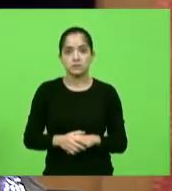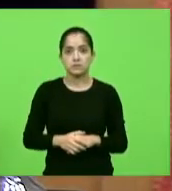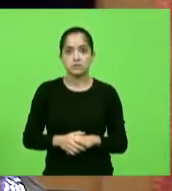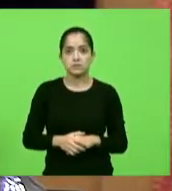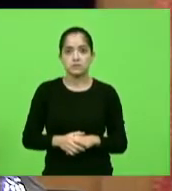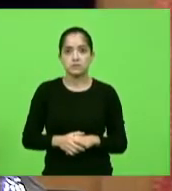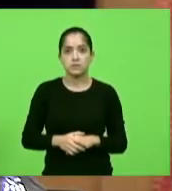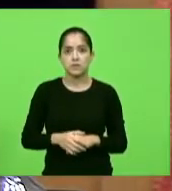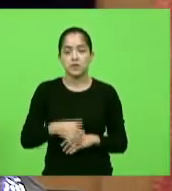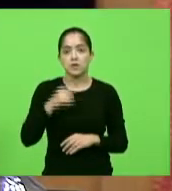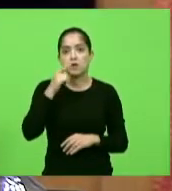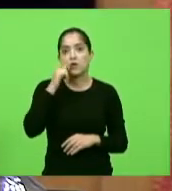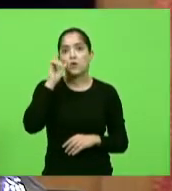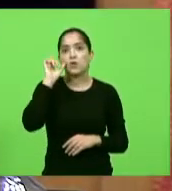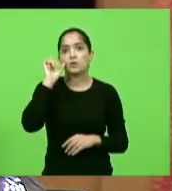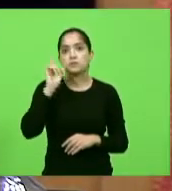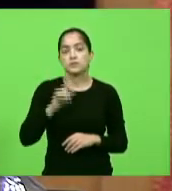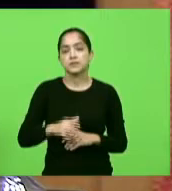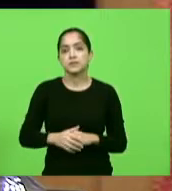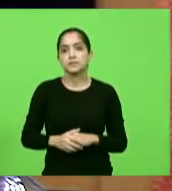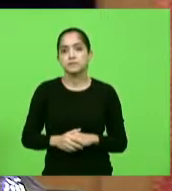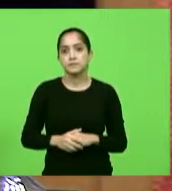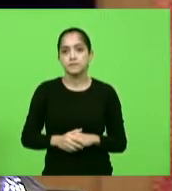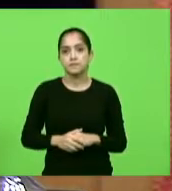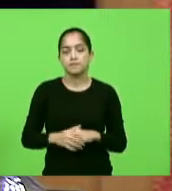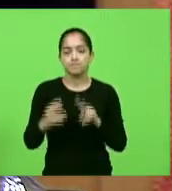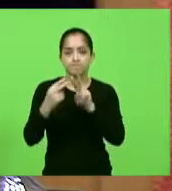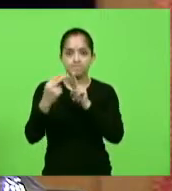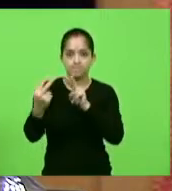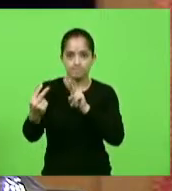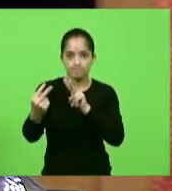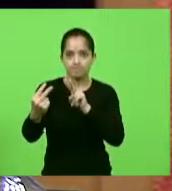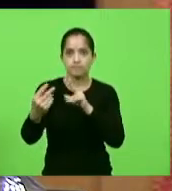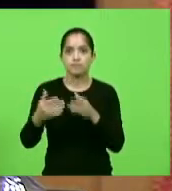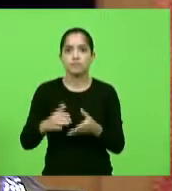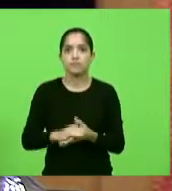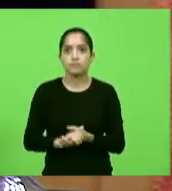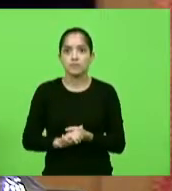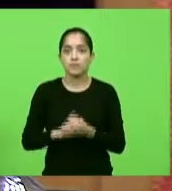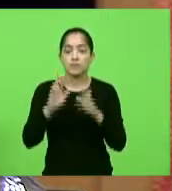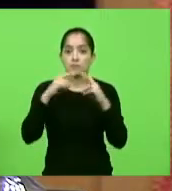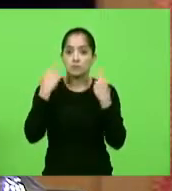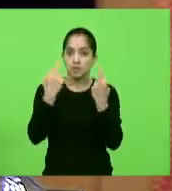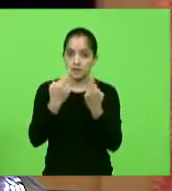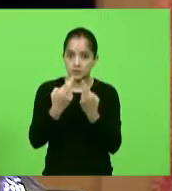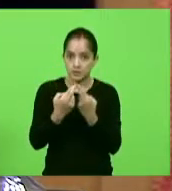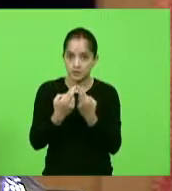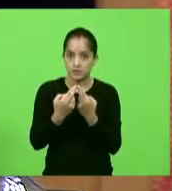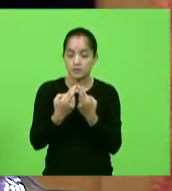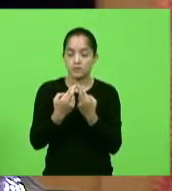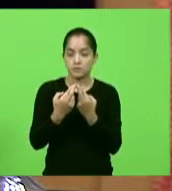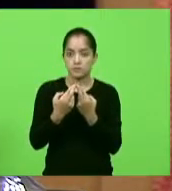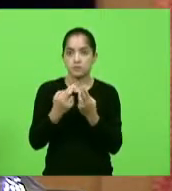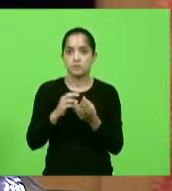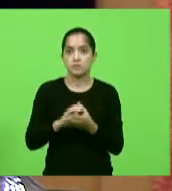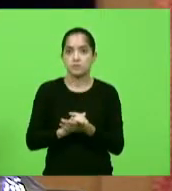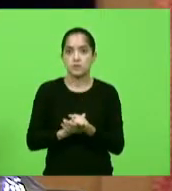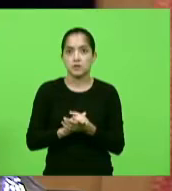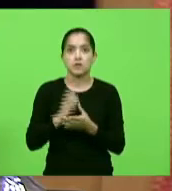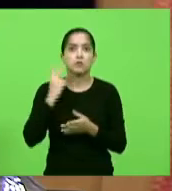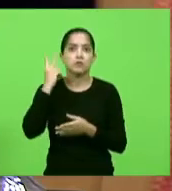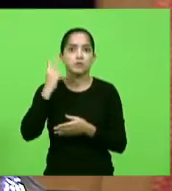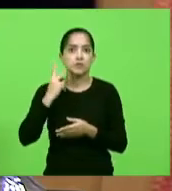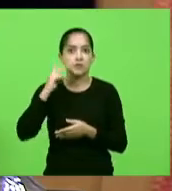ontem nós tivemos, de forma virtual, uma reunião com o